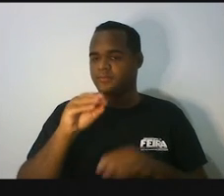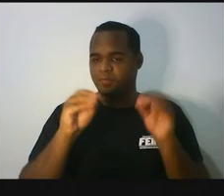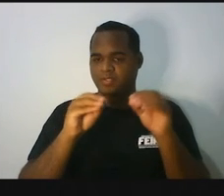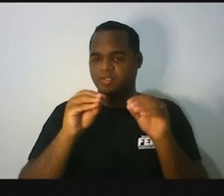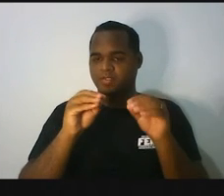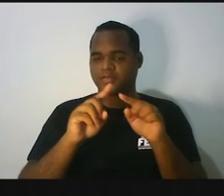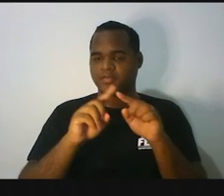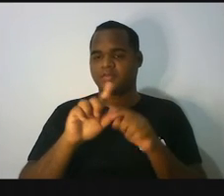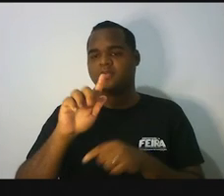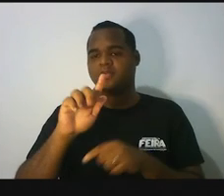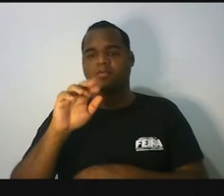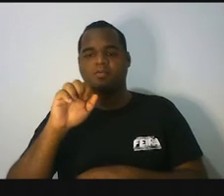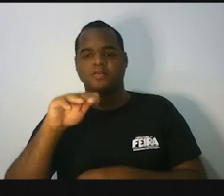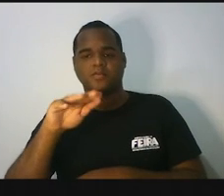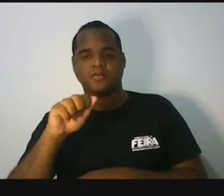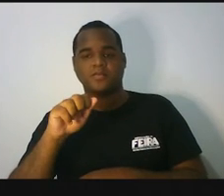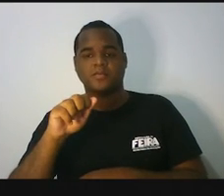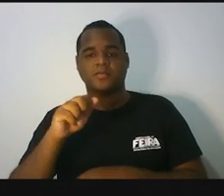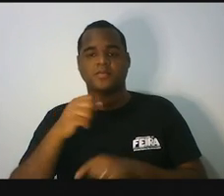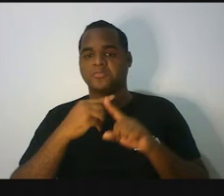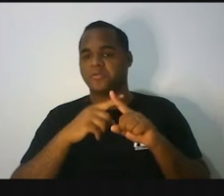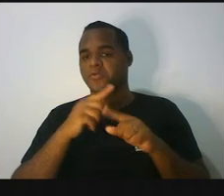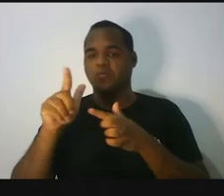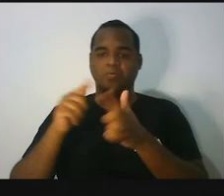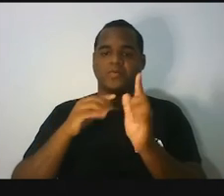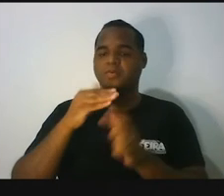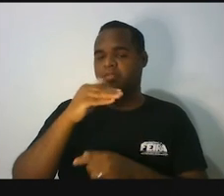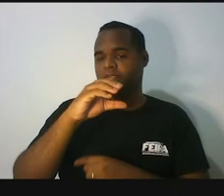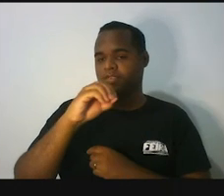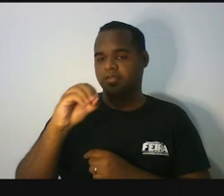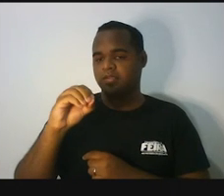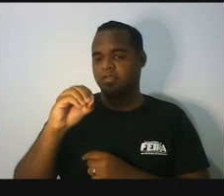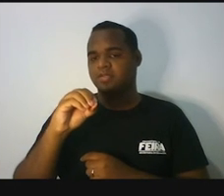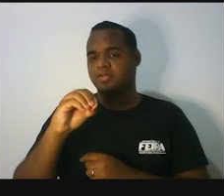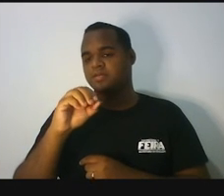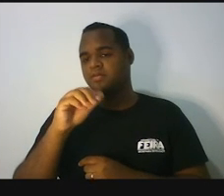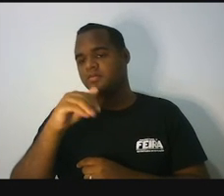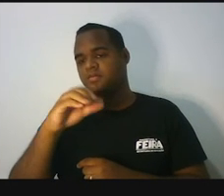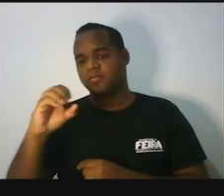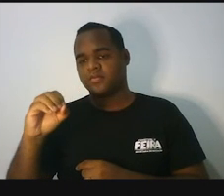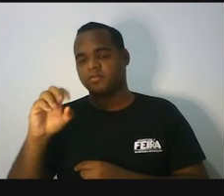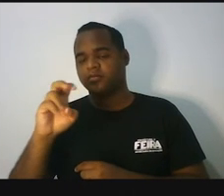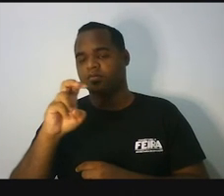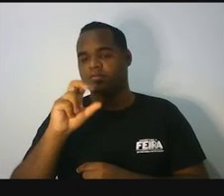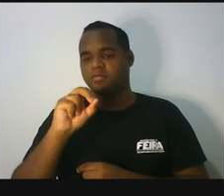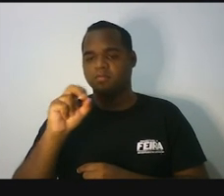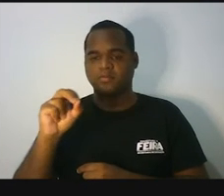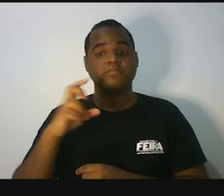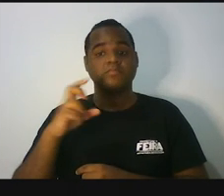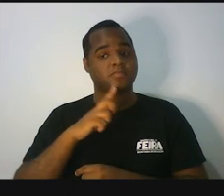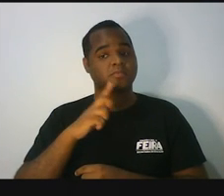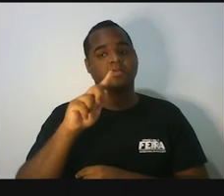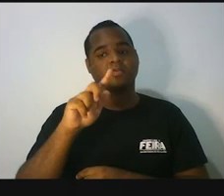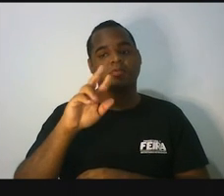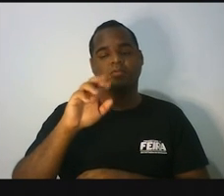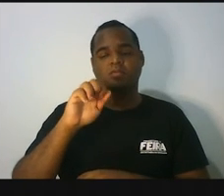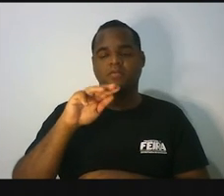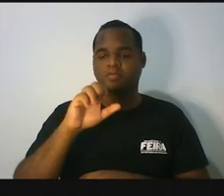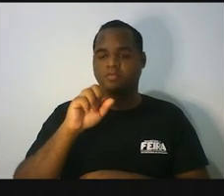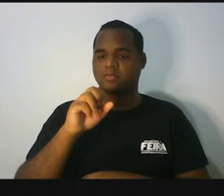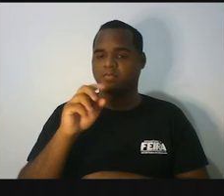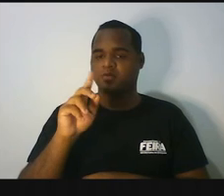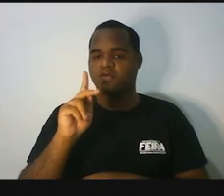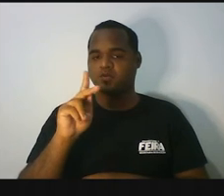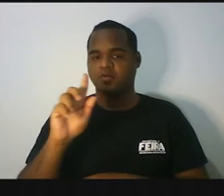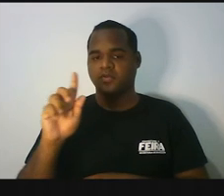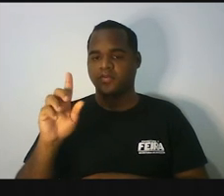porque os outros aqui 100 100 e 500 estão em gramas então vamos pegar esse 1 kg e escrever na forma de